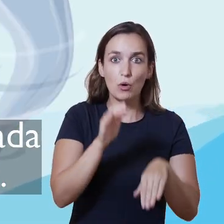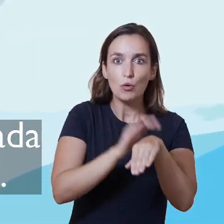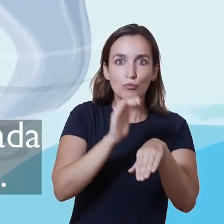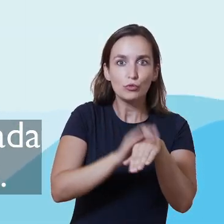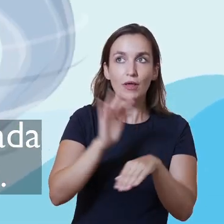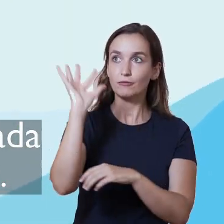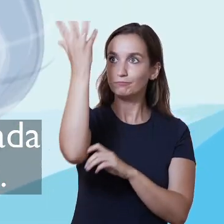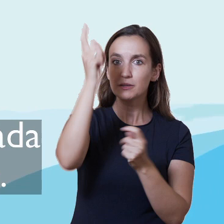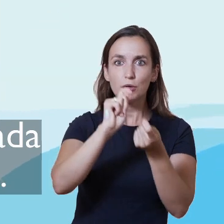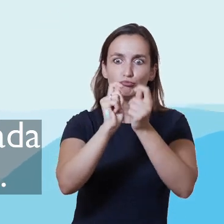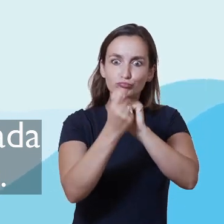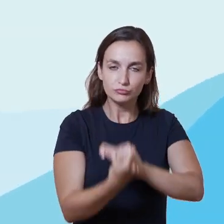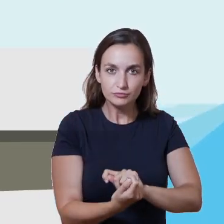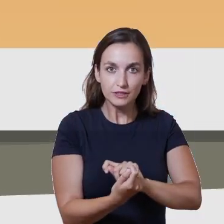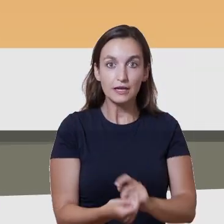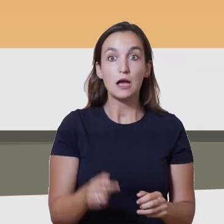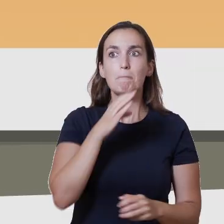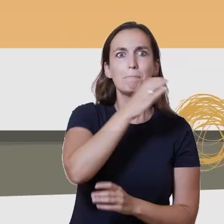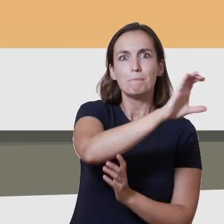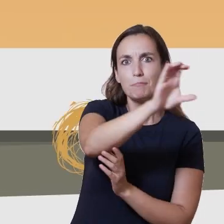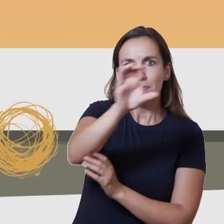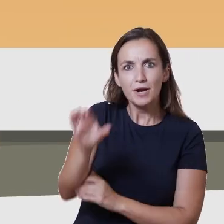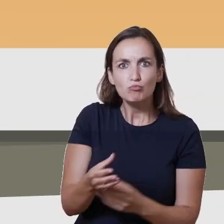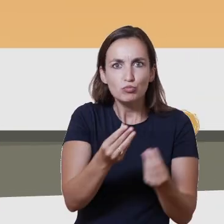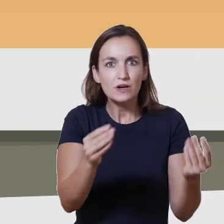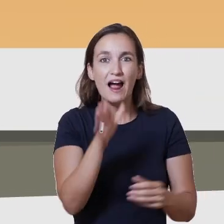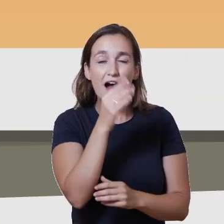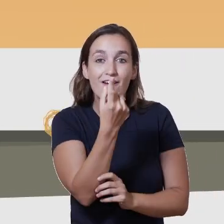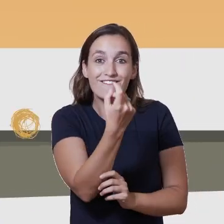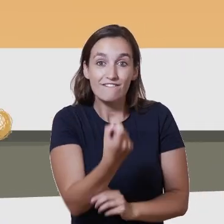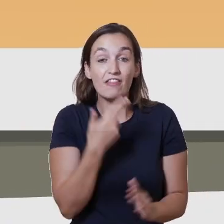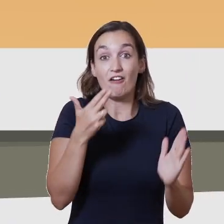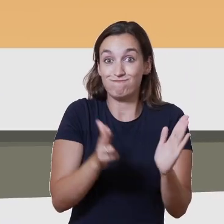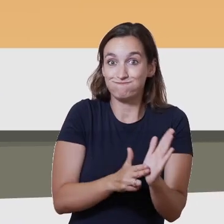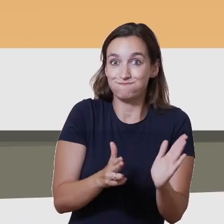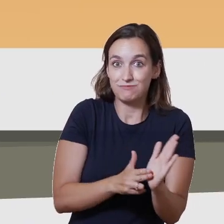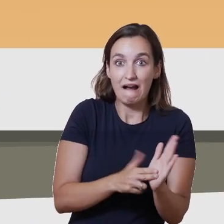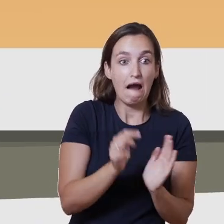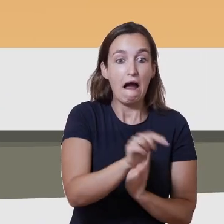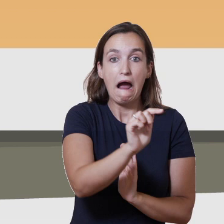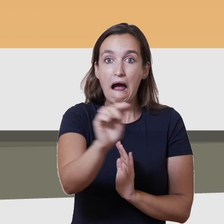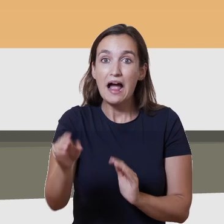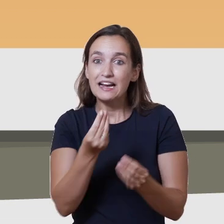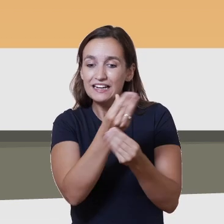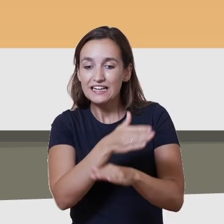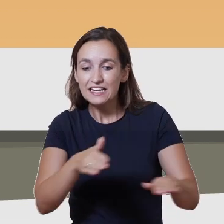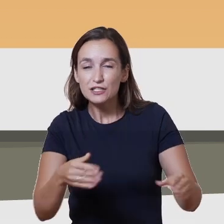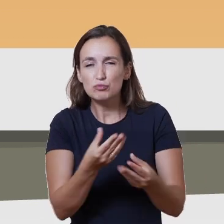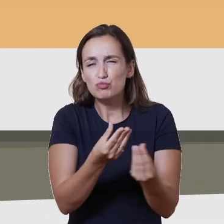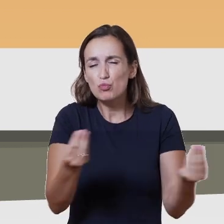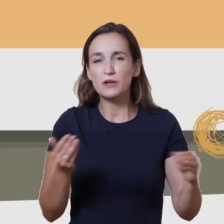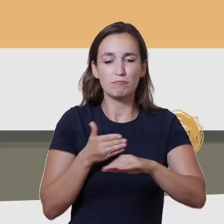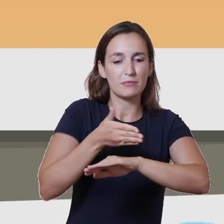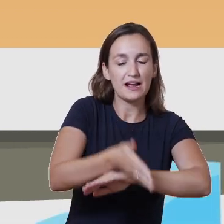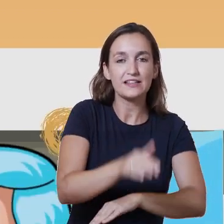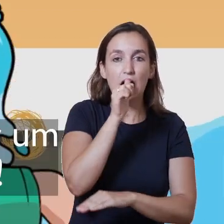devido às alterações climáticas. Para muitos países, a escassez de água é já uma realidade. Existem muitas crianças sem acesso à água potável